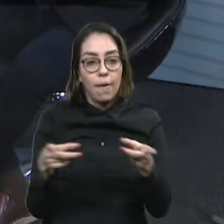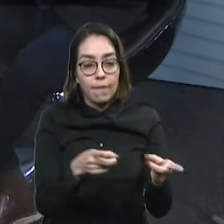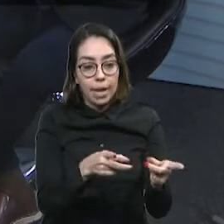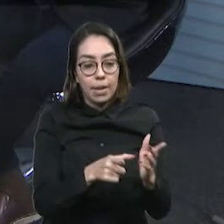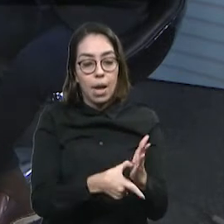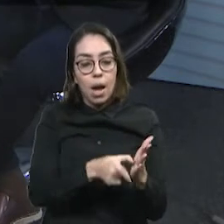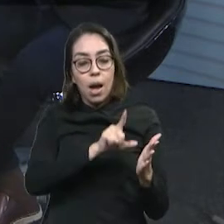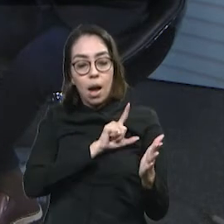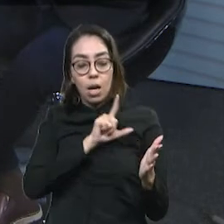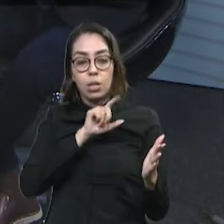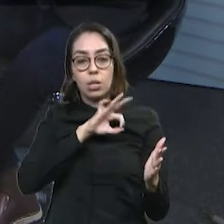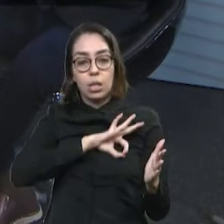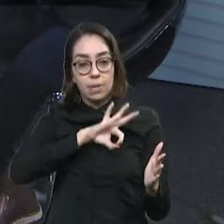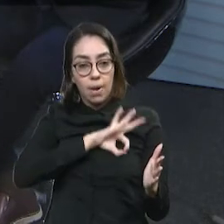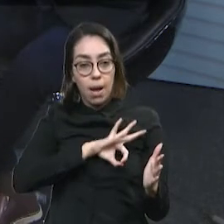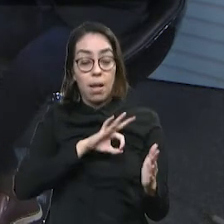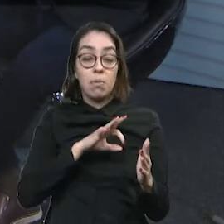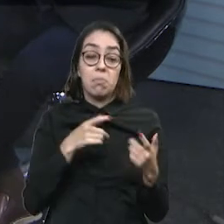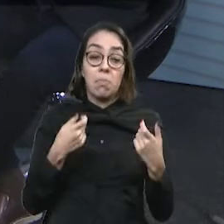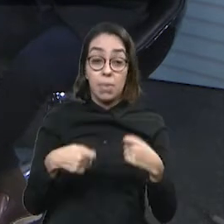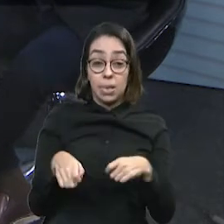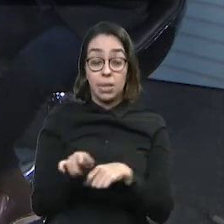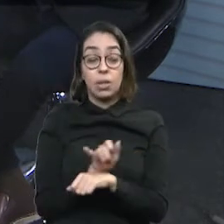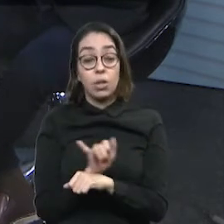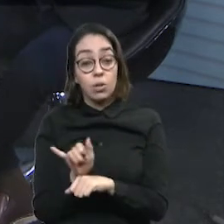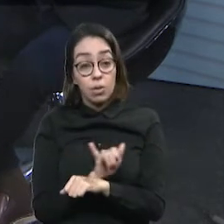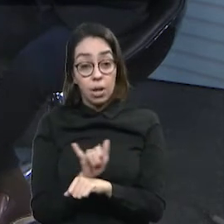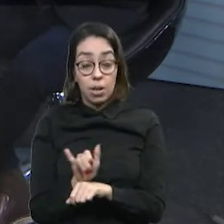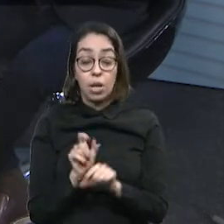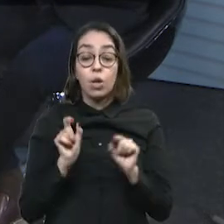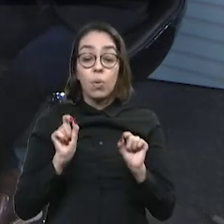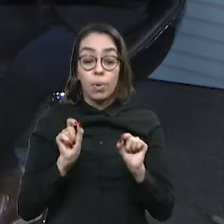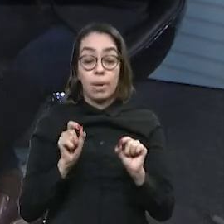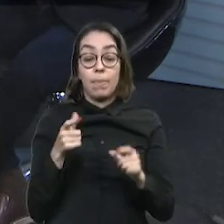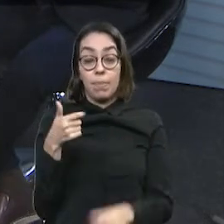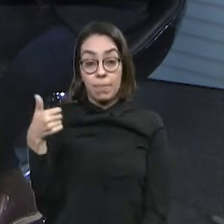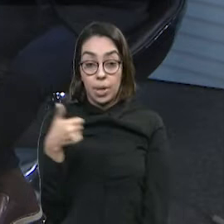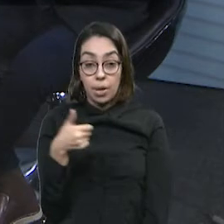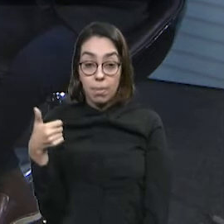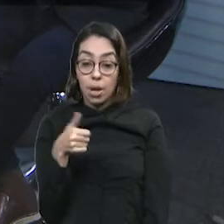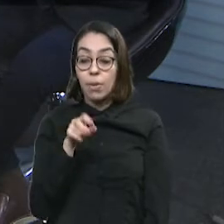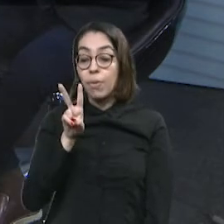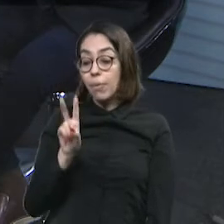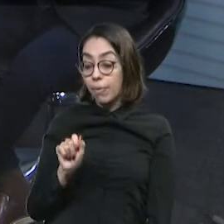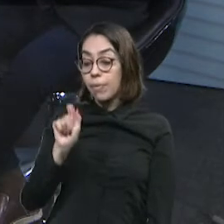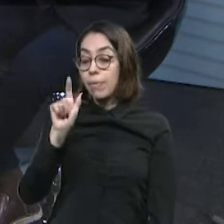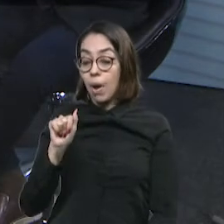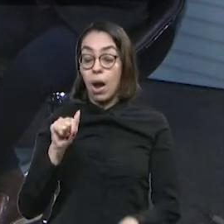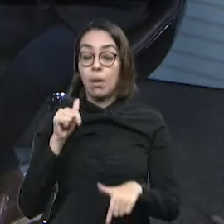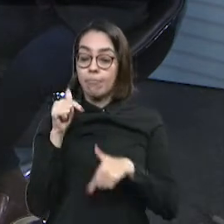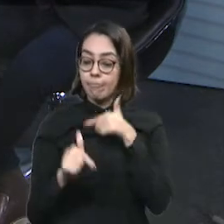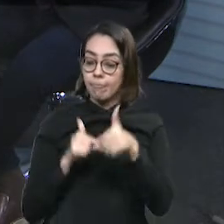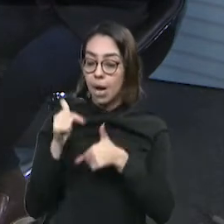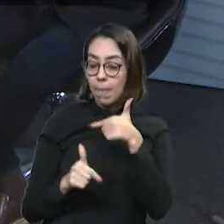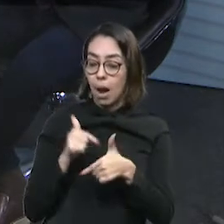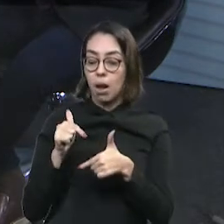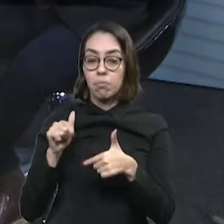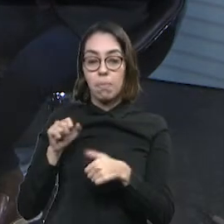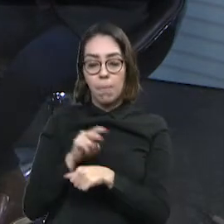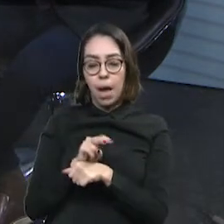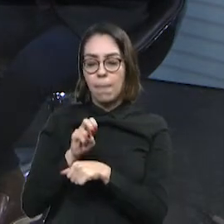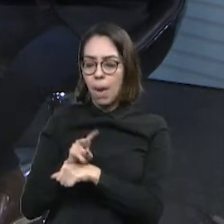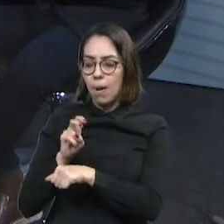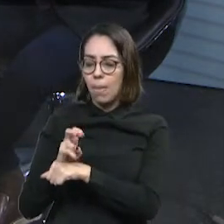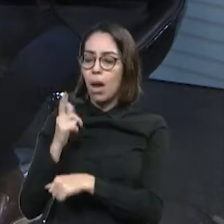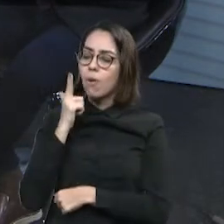precisa criar institutos para promover o emprego, voltar a empregabilidade, melhorar o índice de